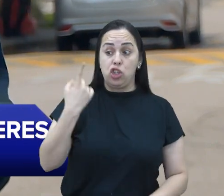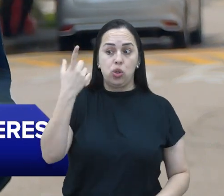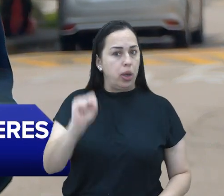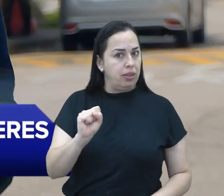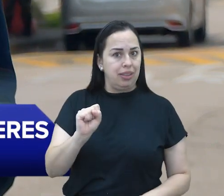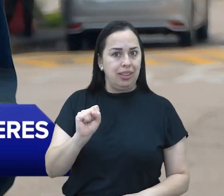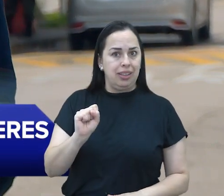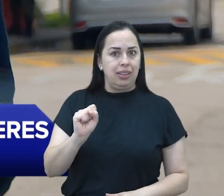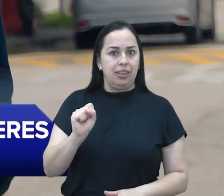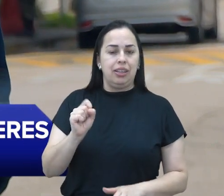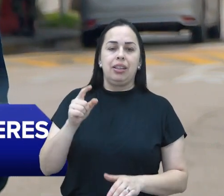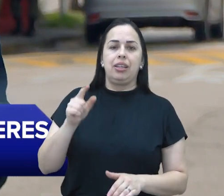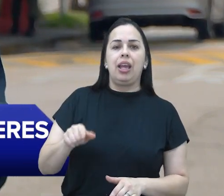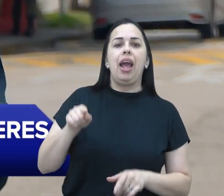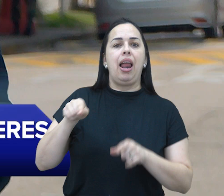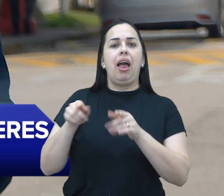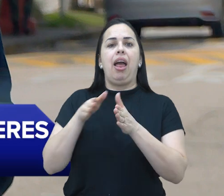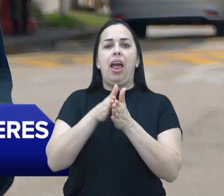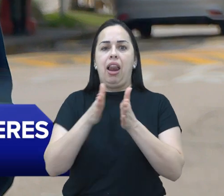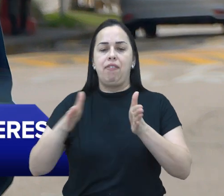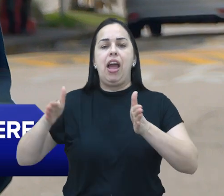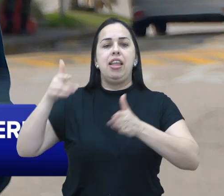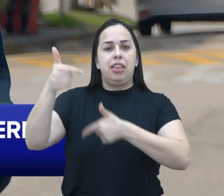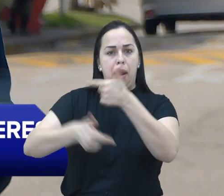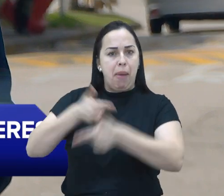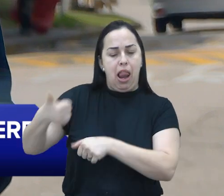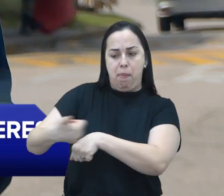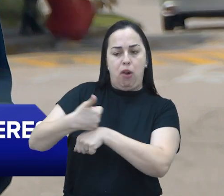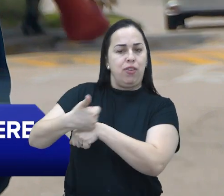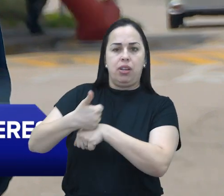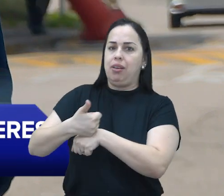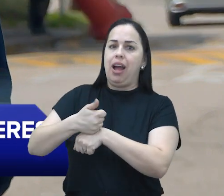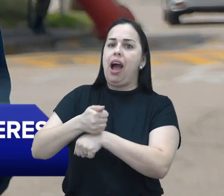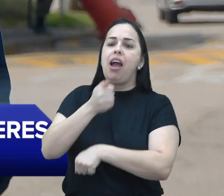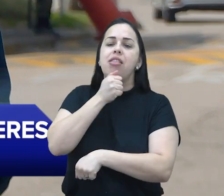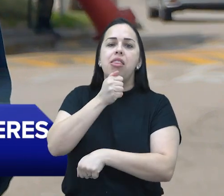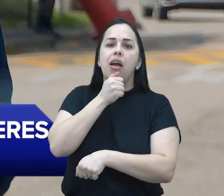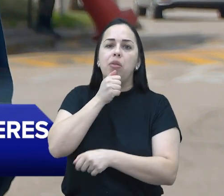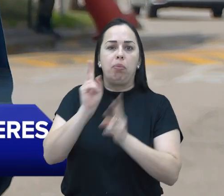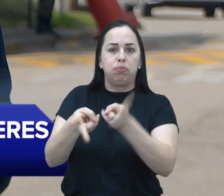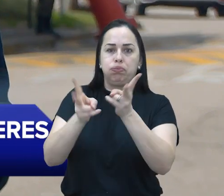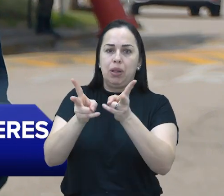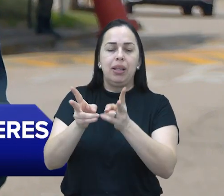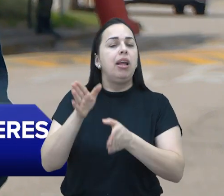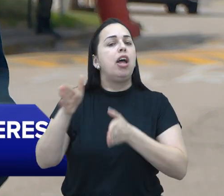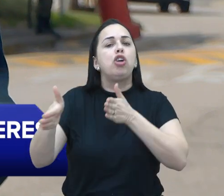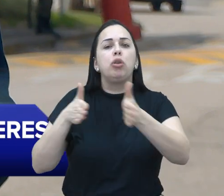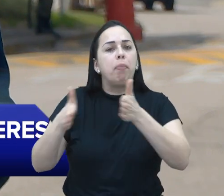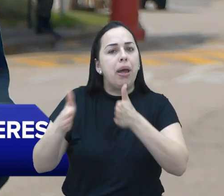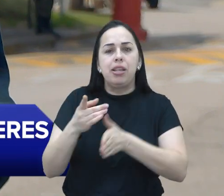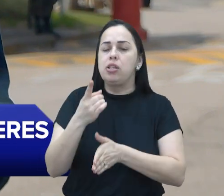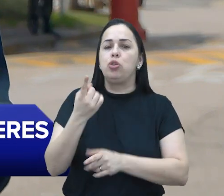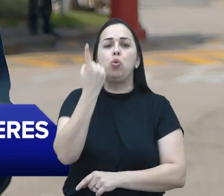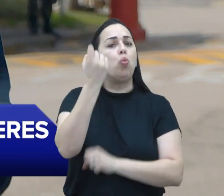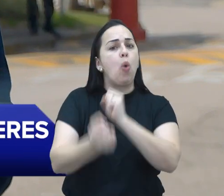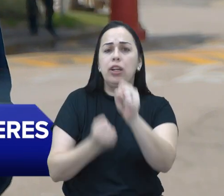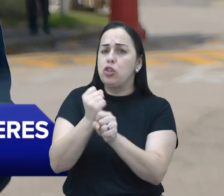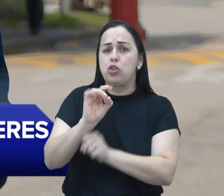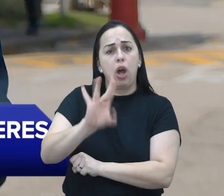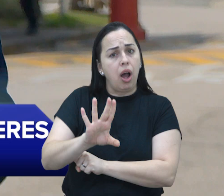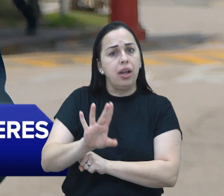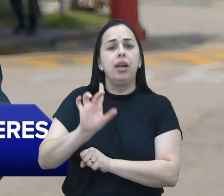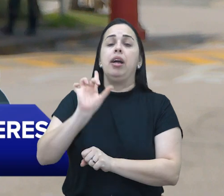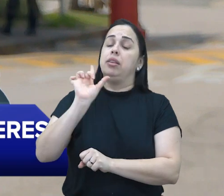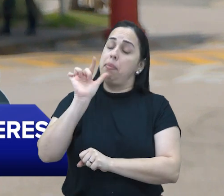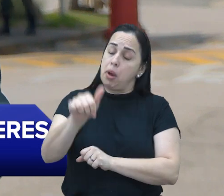18 anos, ele não garante a estabilidade militar. É apenas aquele alistamento que dura, aquele serviço que dura 12 meses,